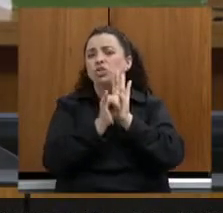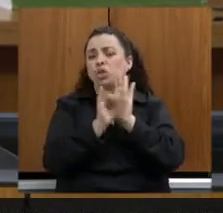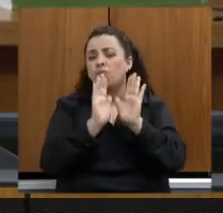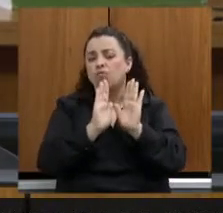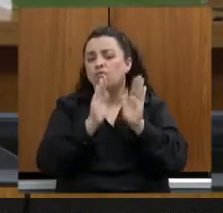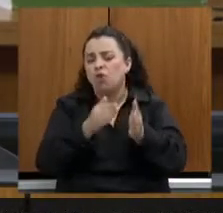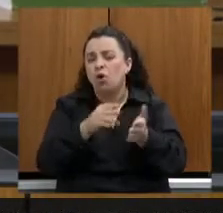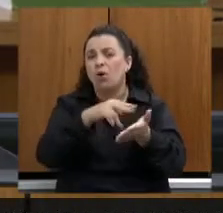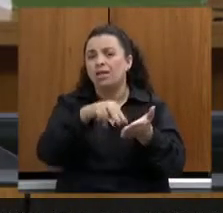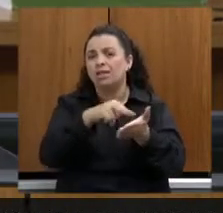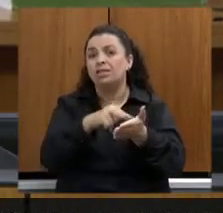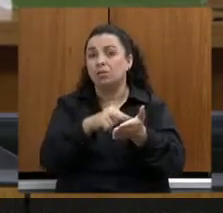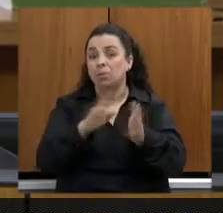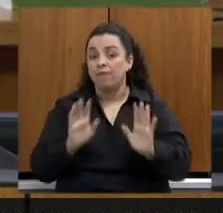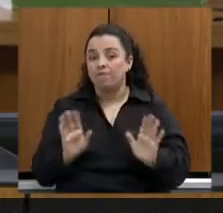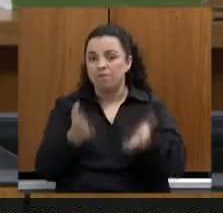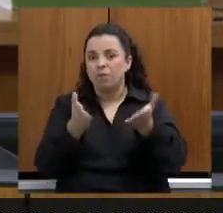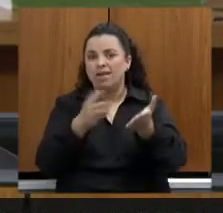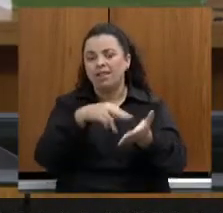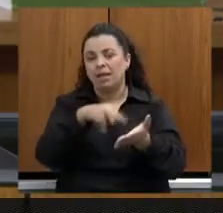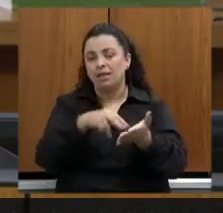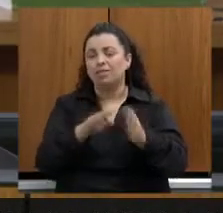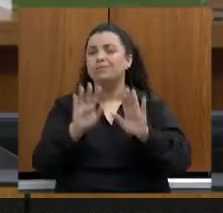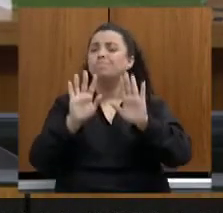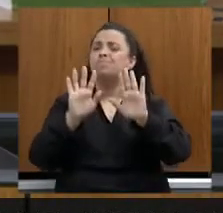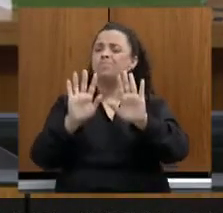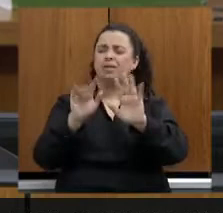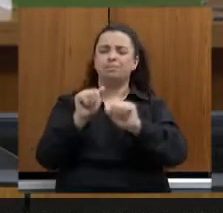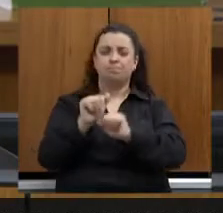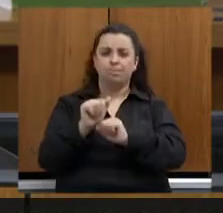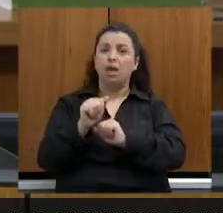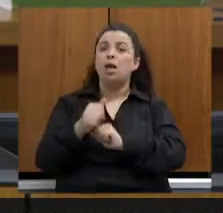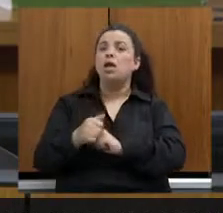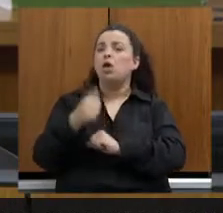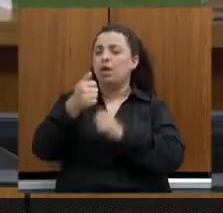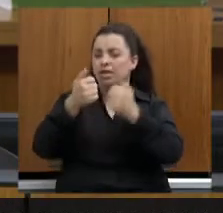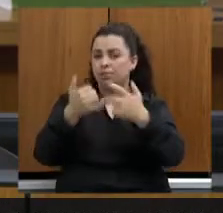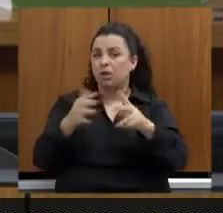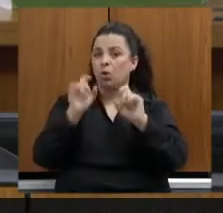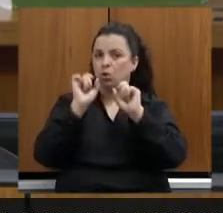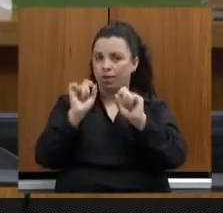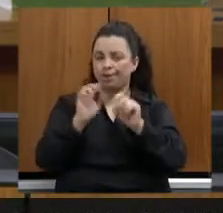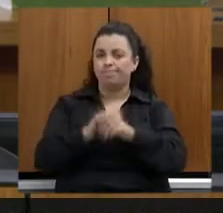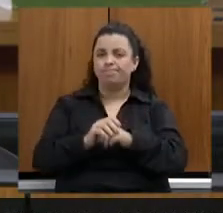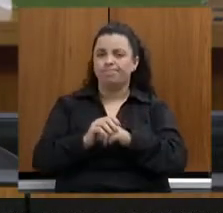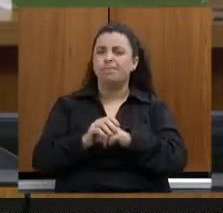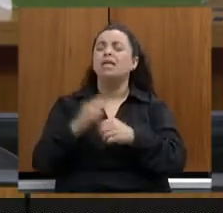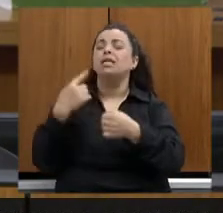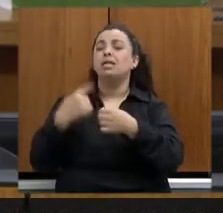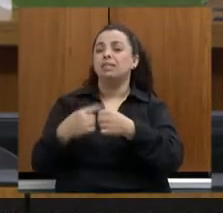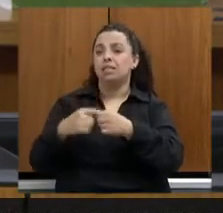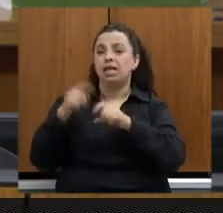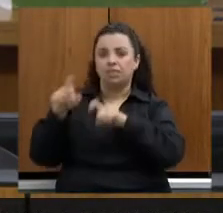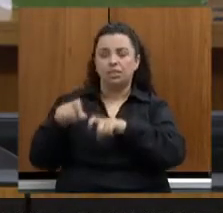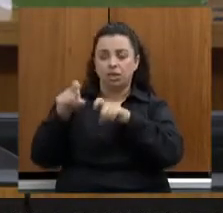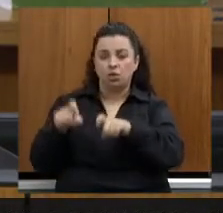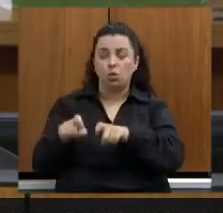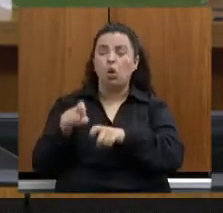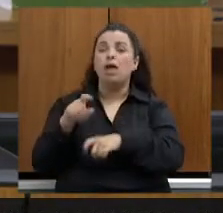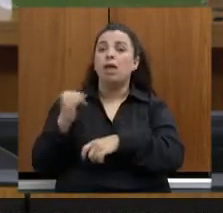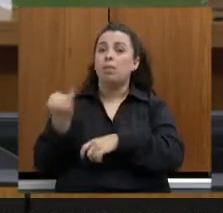fomentarmos a dança. Mas eu quero ressaltar, para o interior, é muito importante o projeto que nós estamos